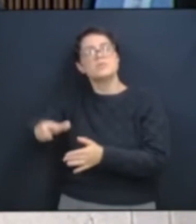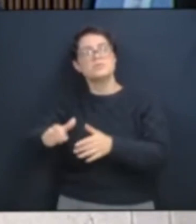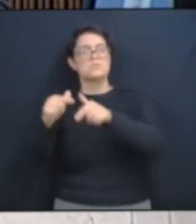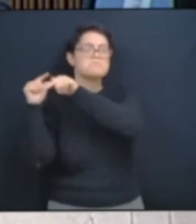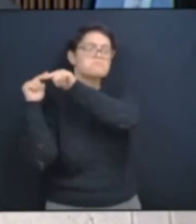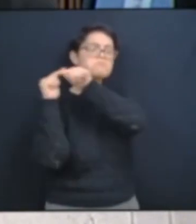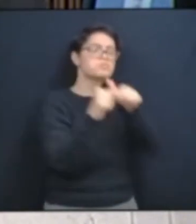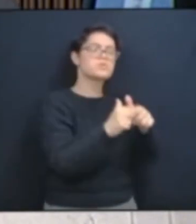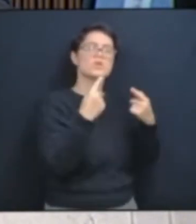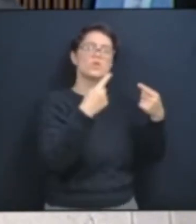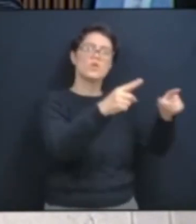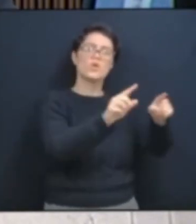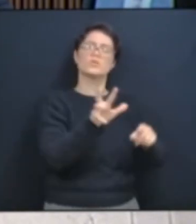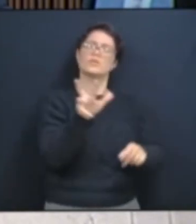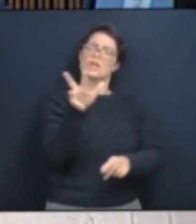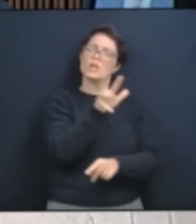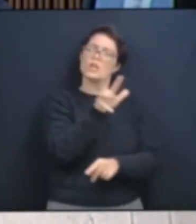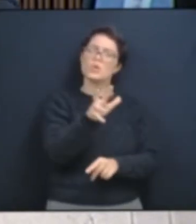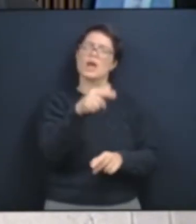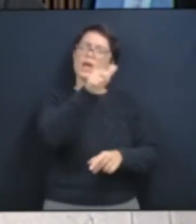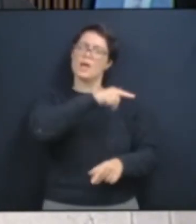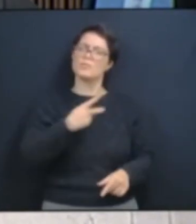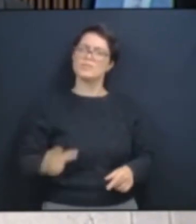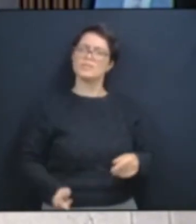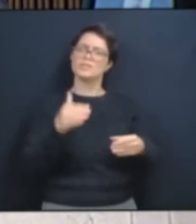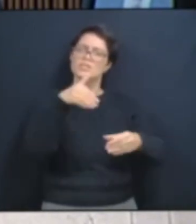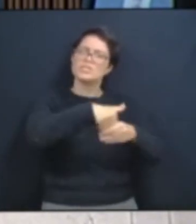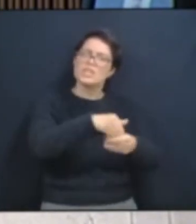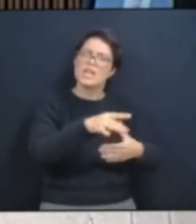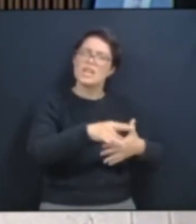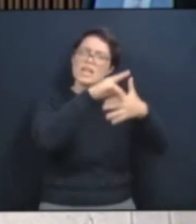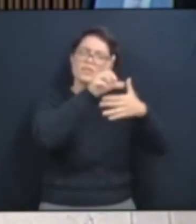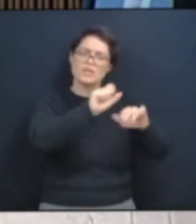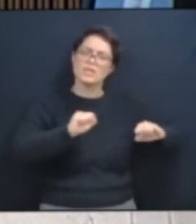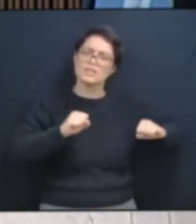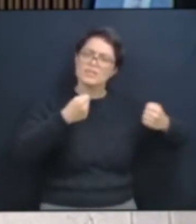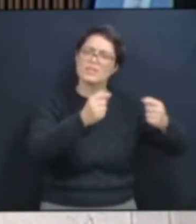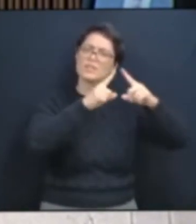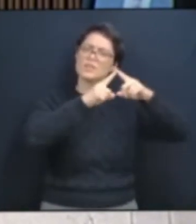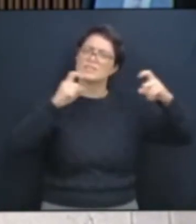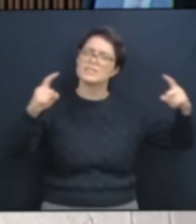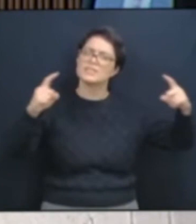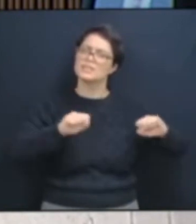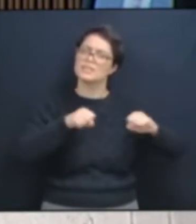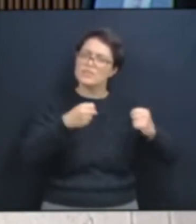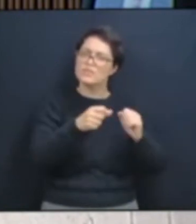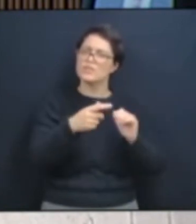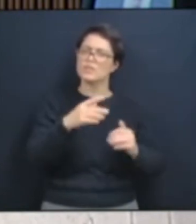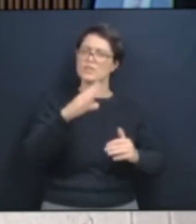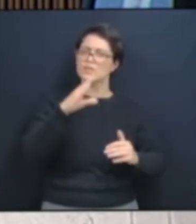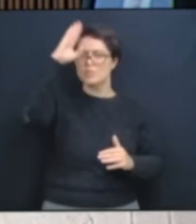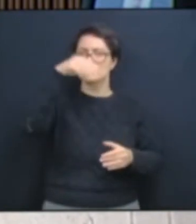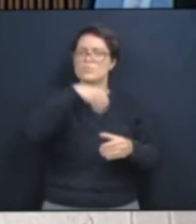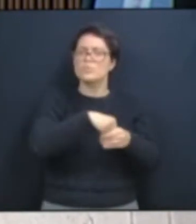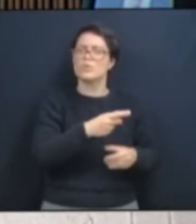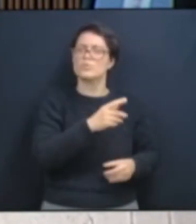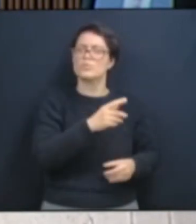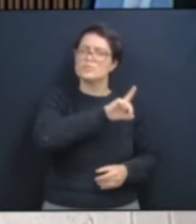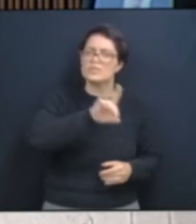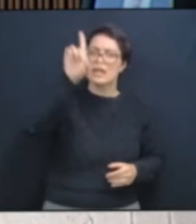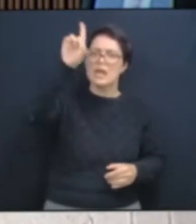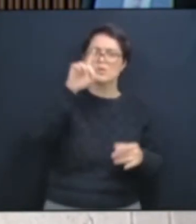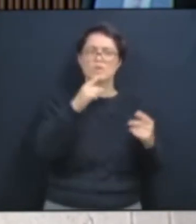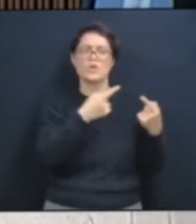eleito que está defendendo a ciência, os princípios de Deus, lutando contra a fome. Eu vou vir fazer essa defesa.